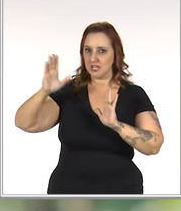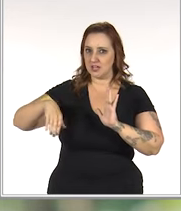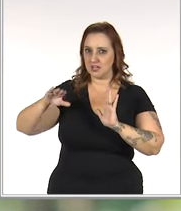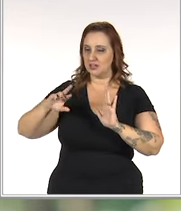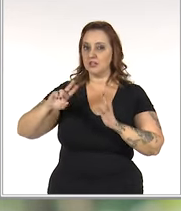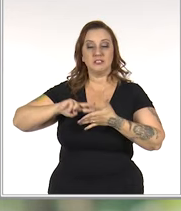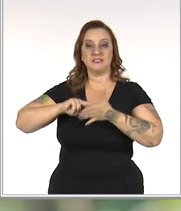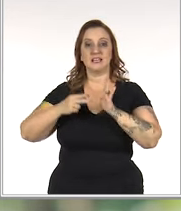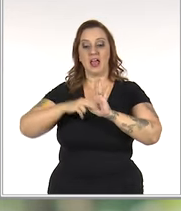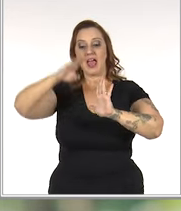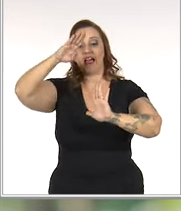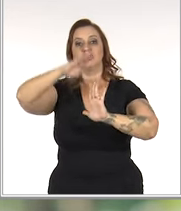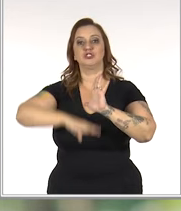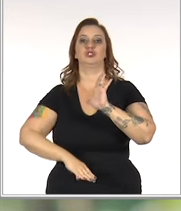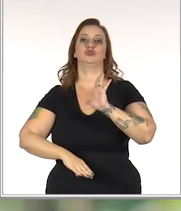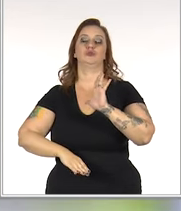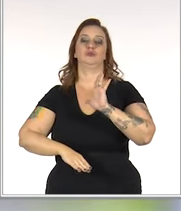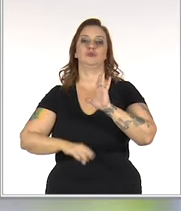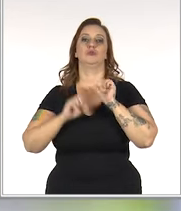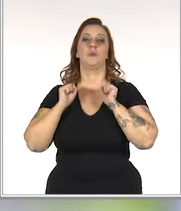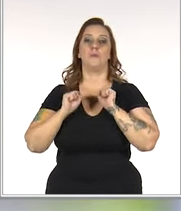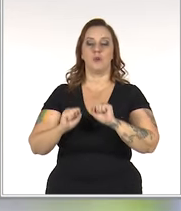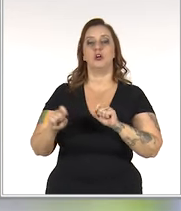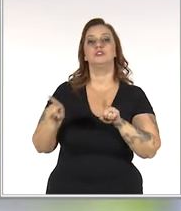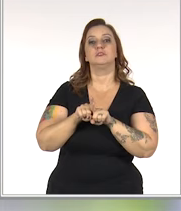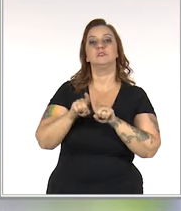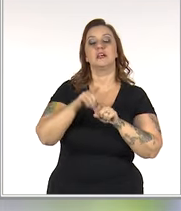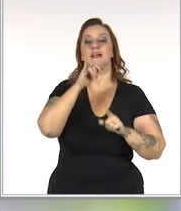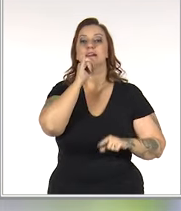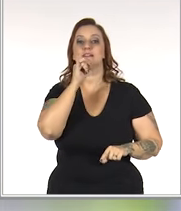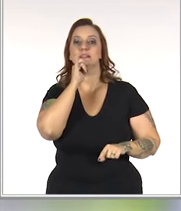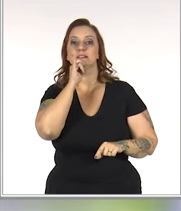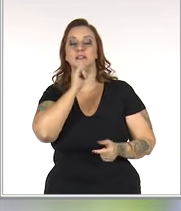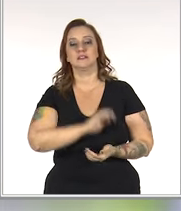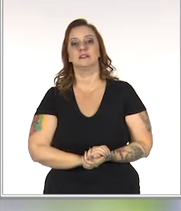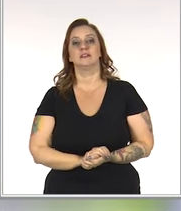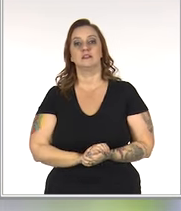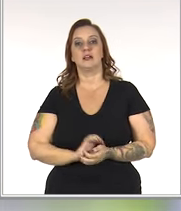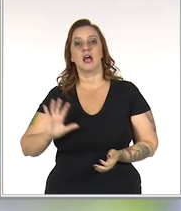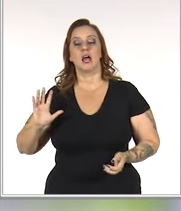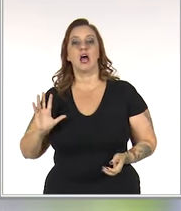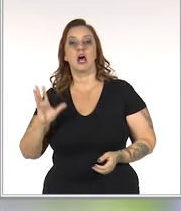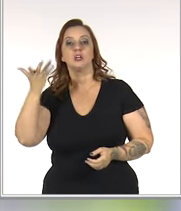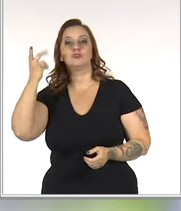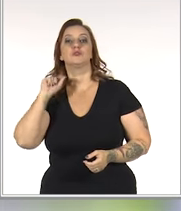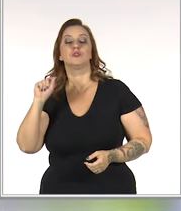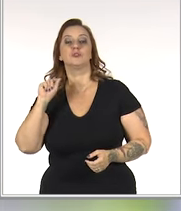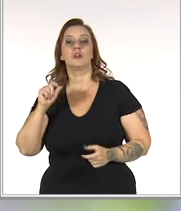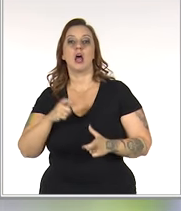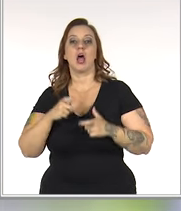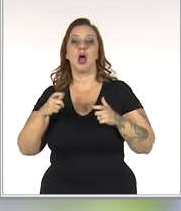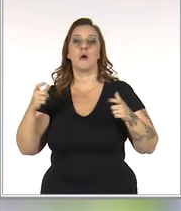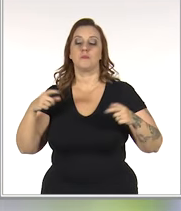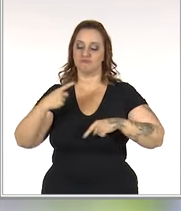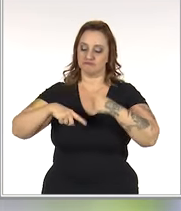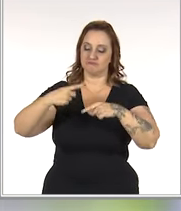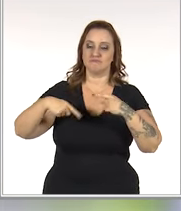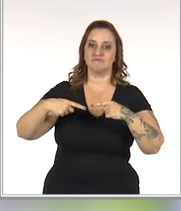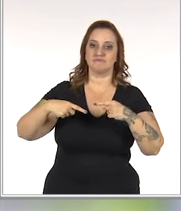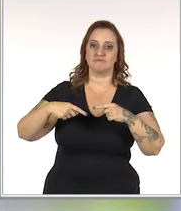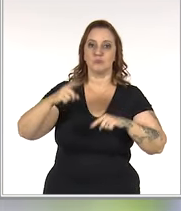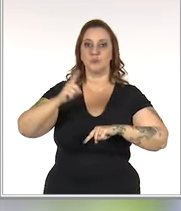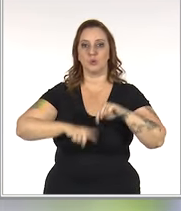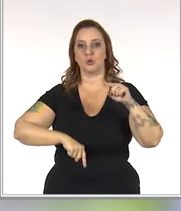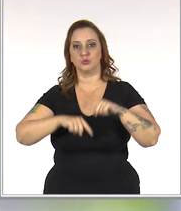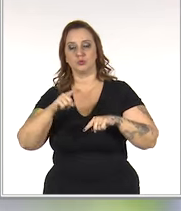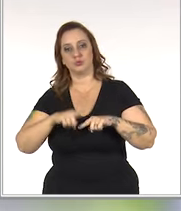somente dar desconto ao cliente. Ele pode envolver, por exemplo, ações que possam aumentar o giro de